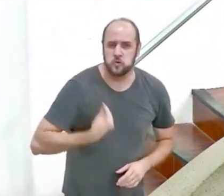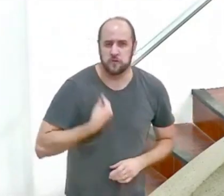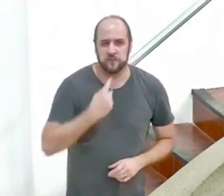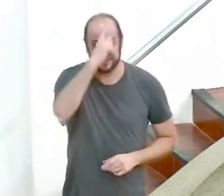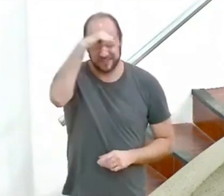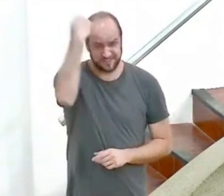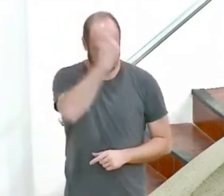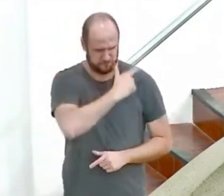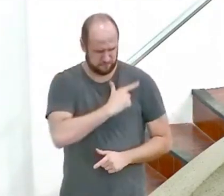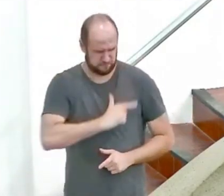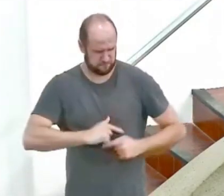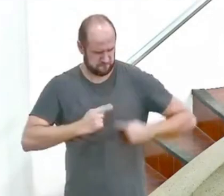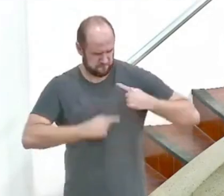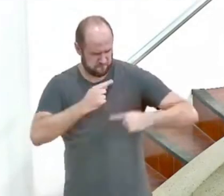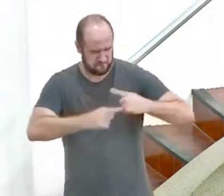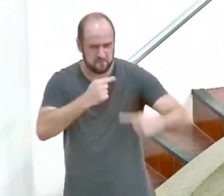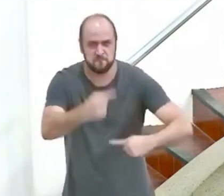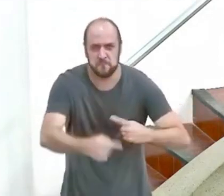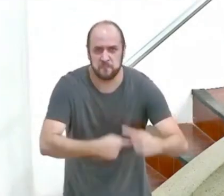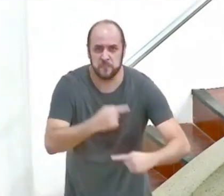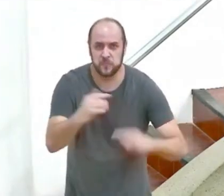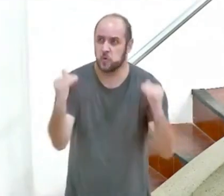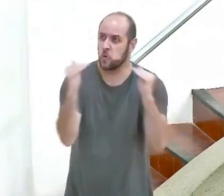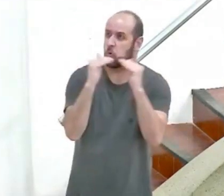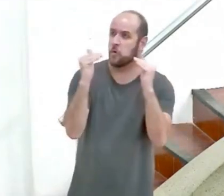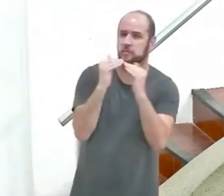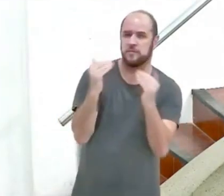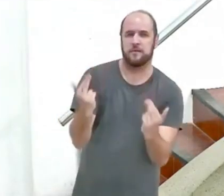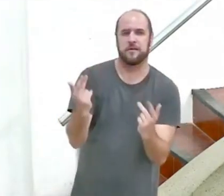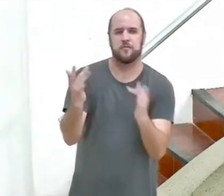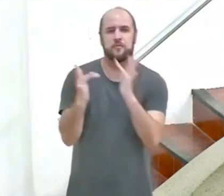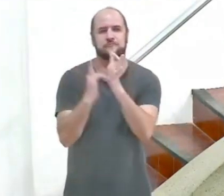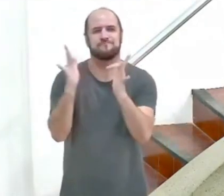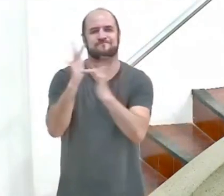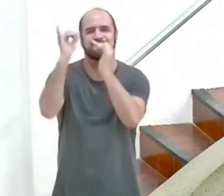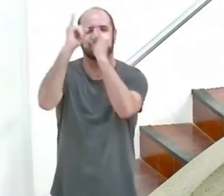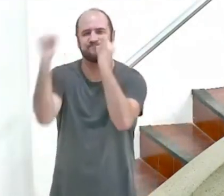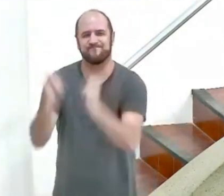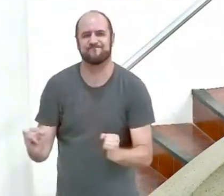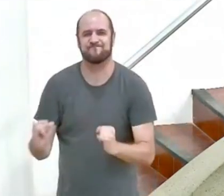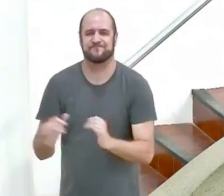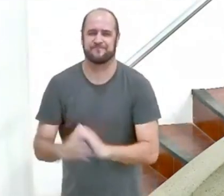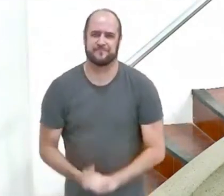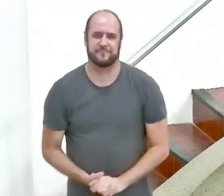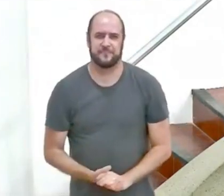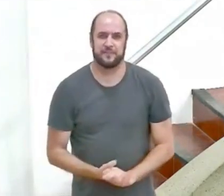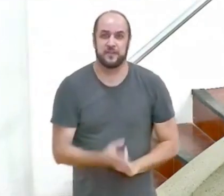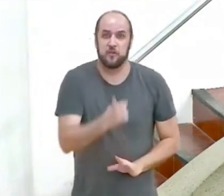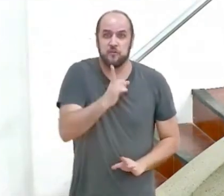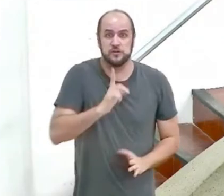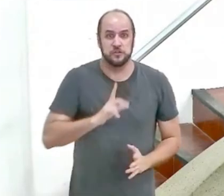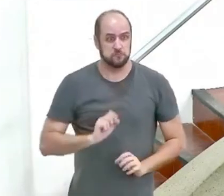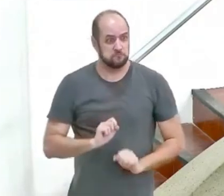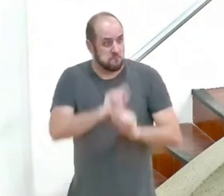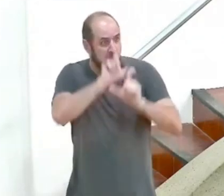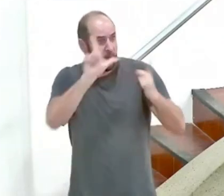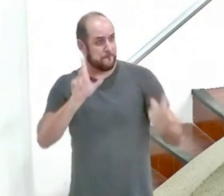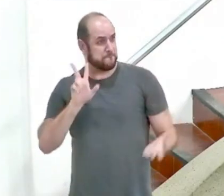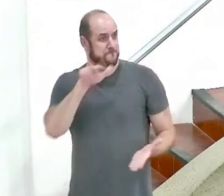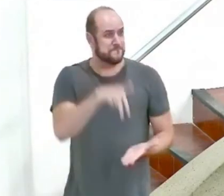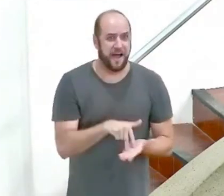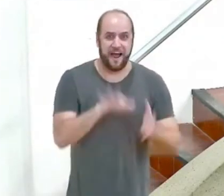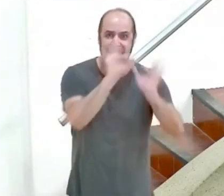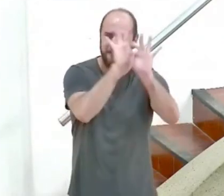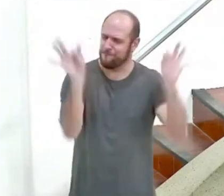progressiva a conformação a imagem de Jesus Cristo isso deve levar você a se levantar todas as manhãs em